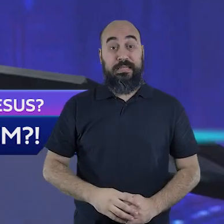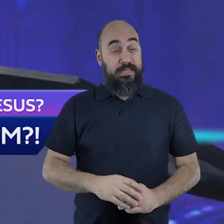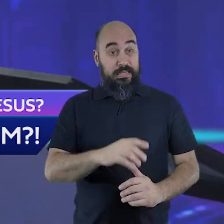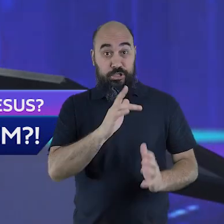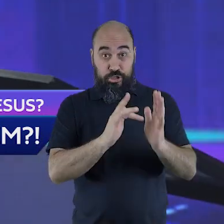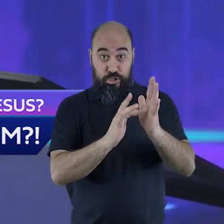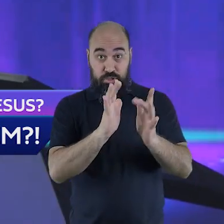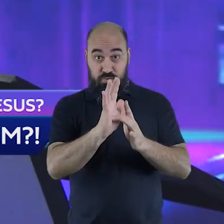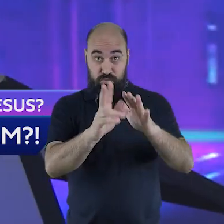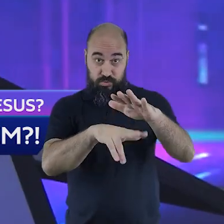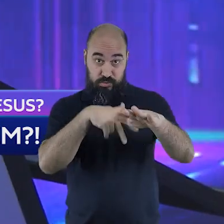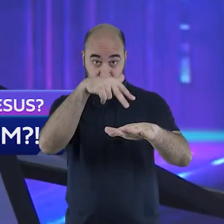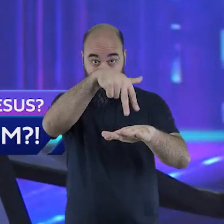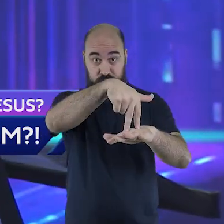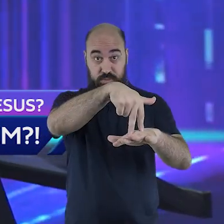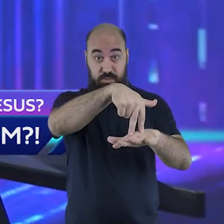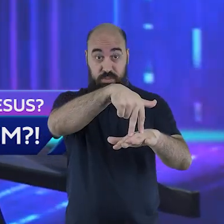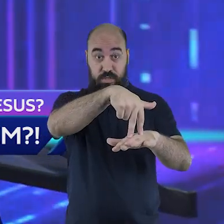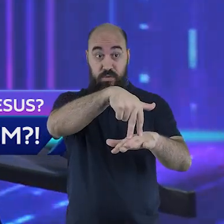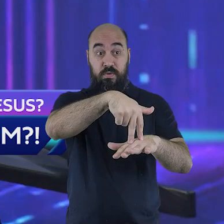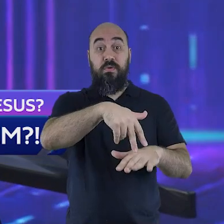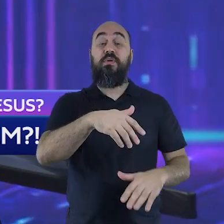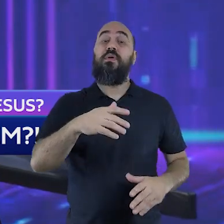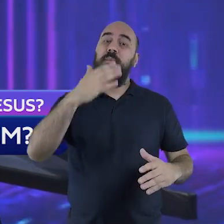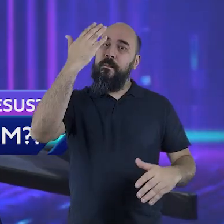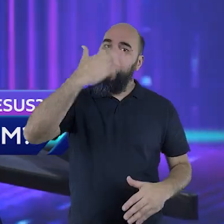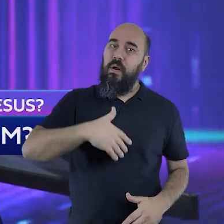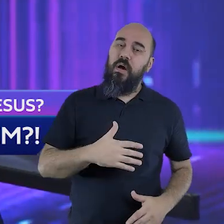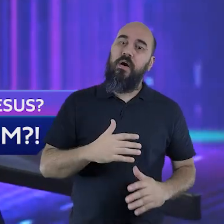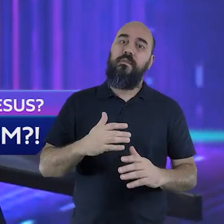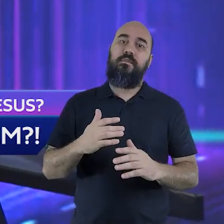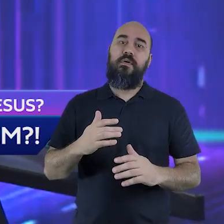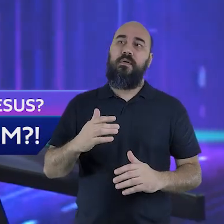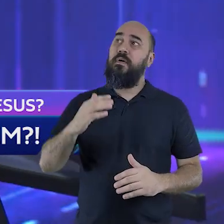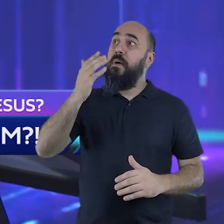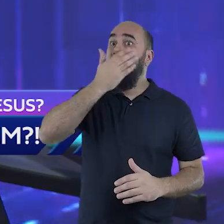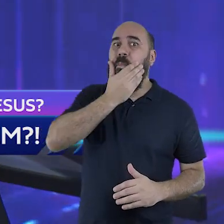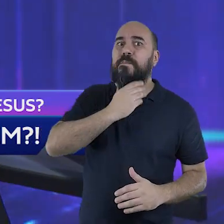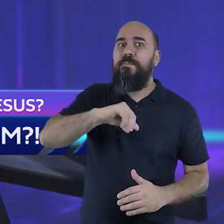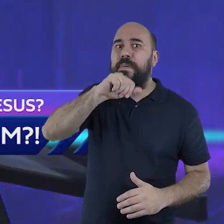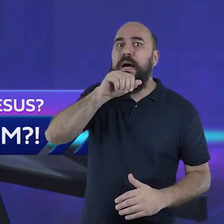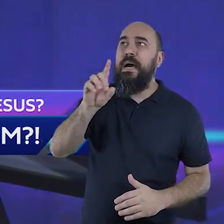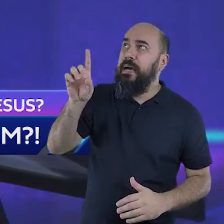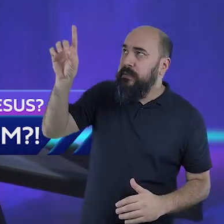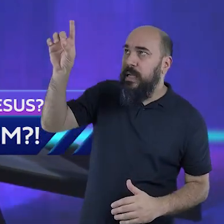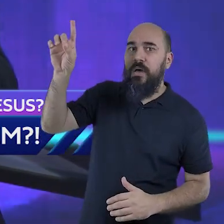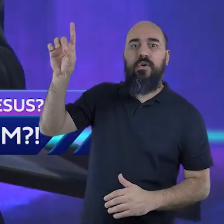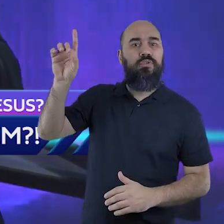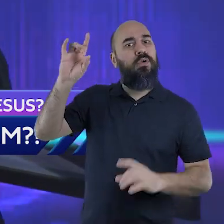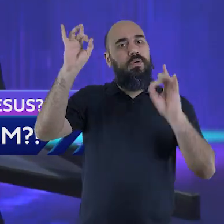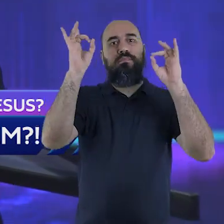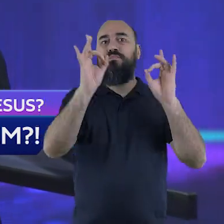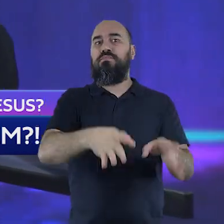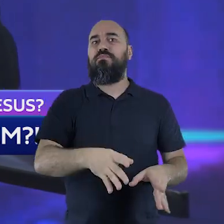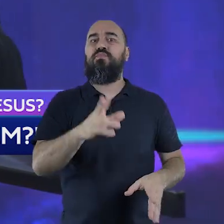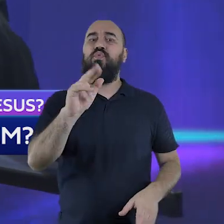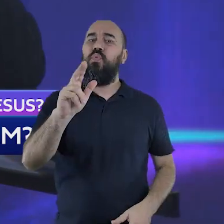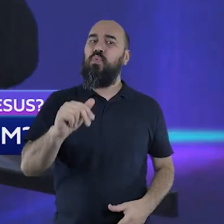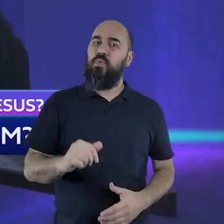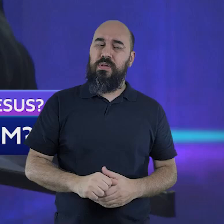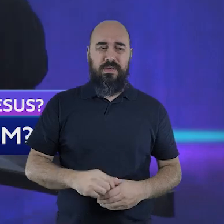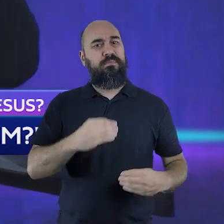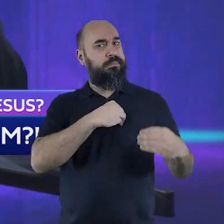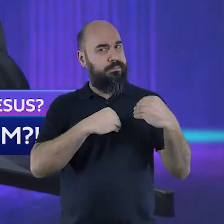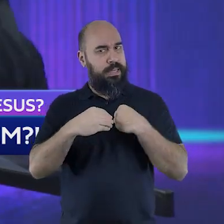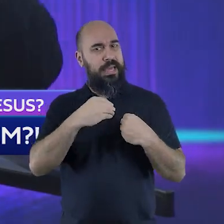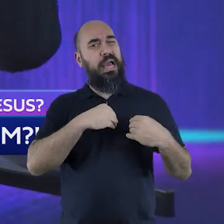a ressurreição confirmava que o pai nunca abandonou a Jesus ainda que ele estivesse sentindo